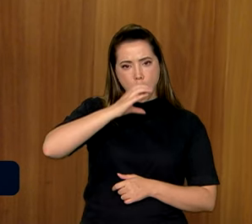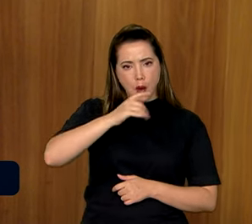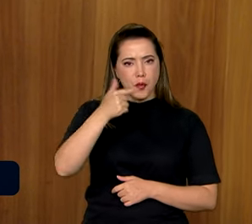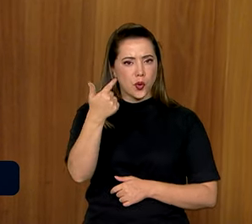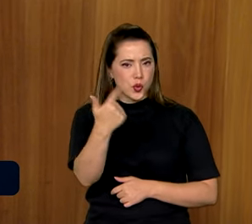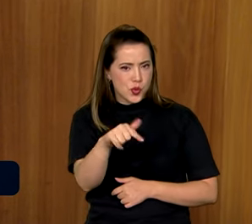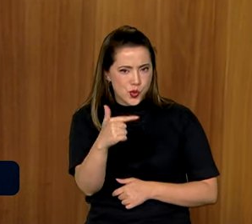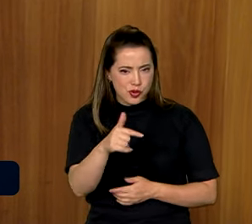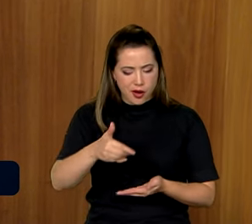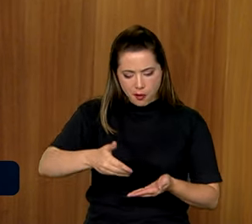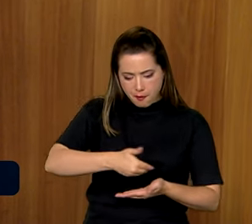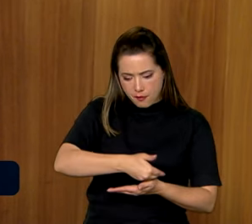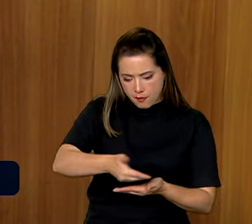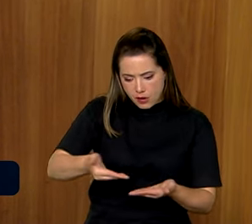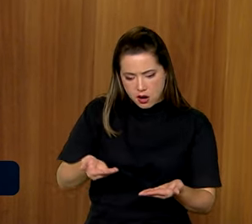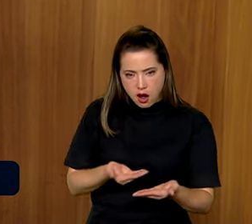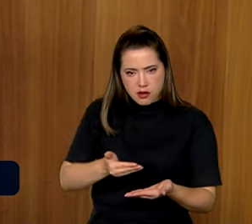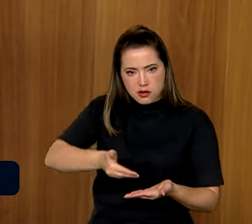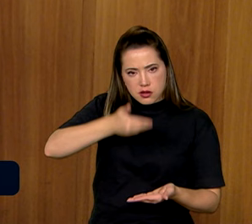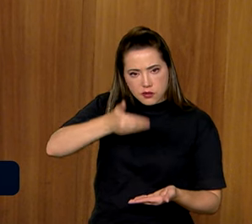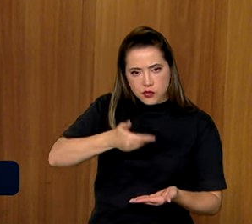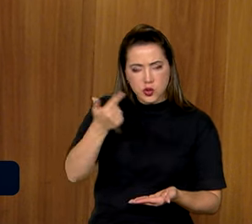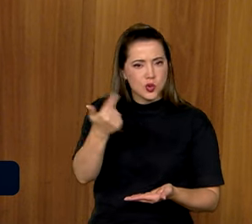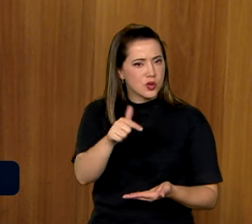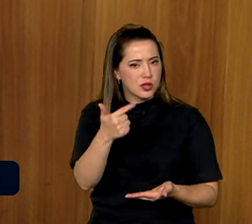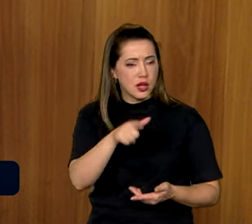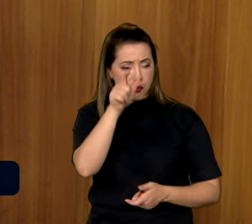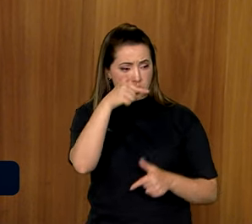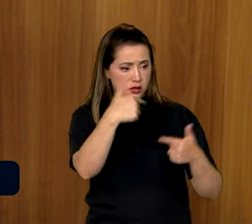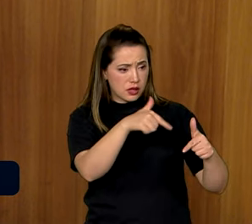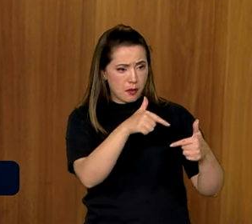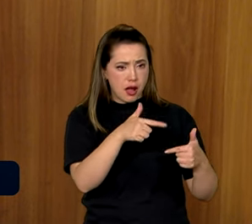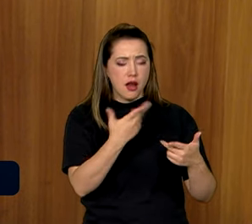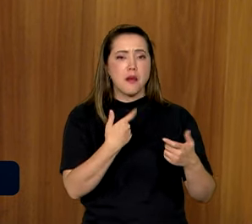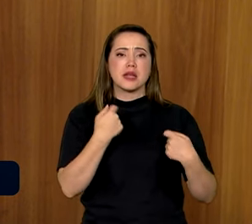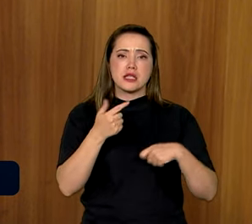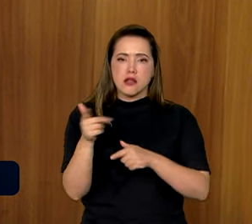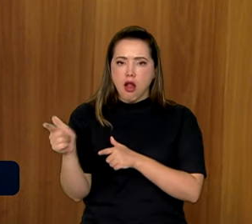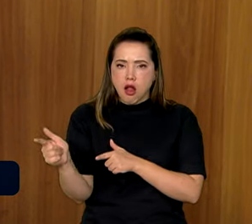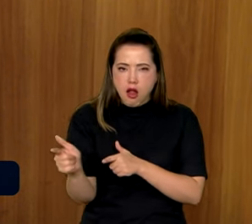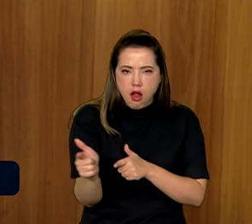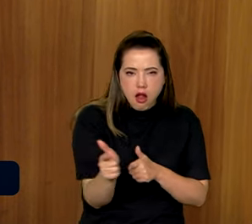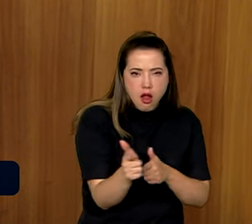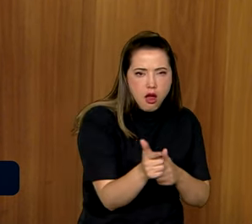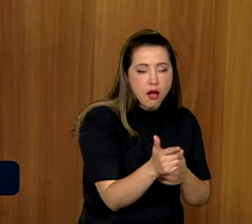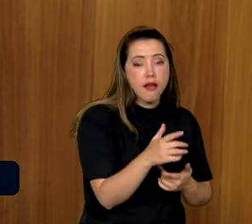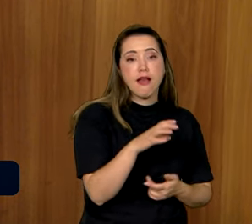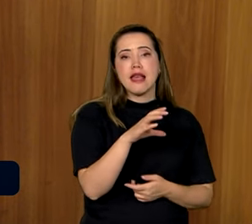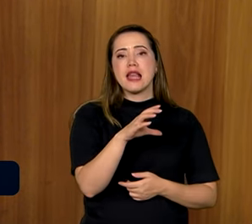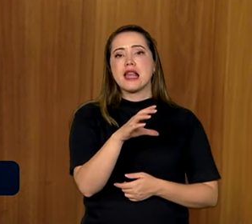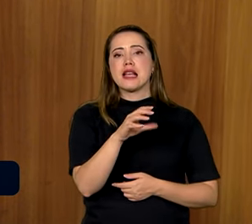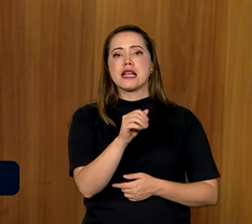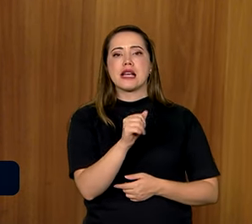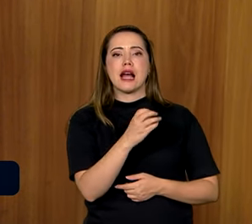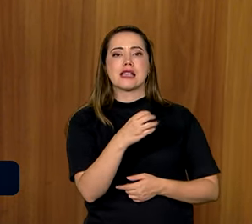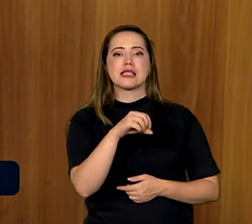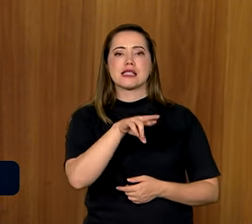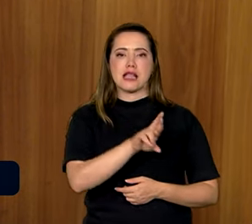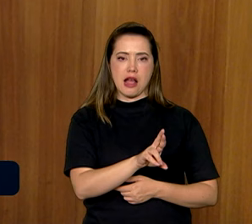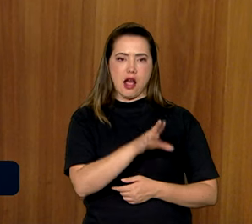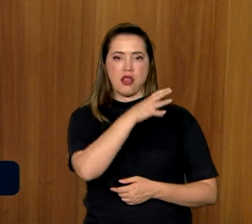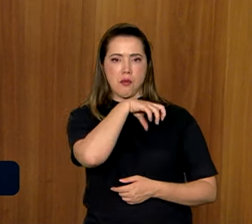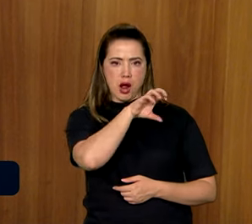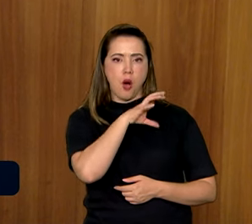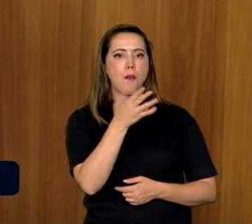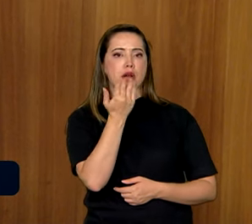as refeições, trabalhadores que precisam caçar para ter uma proteína na sua alimentação. Infelizmente, por mais chocante que pareça, essa é uma realidade que